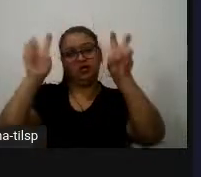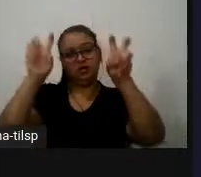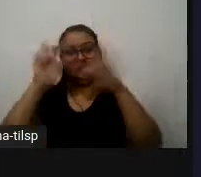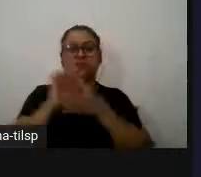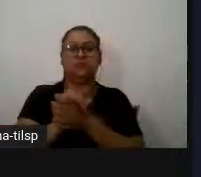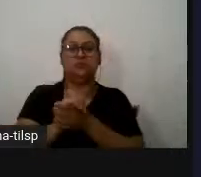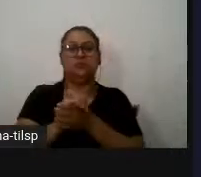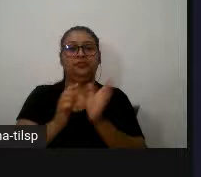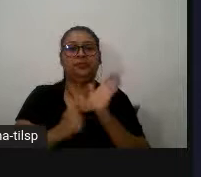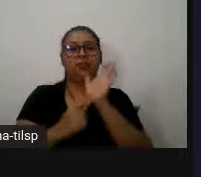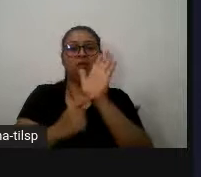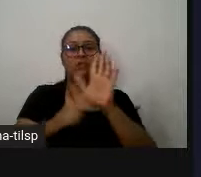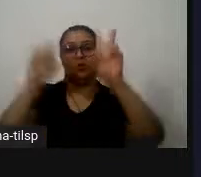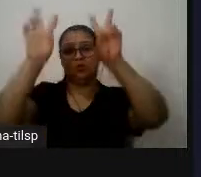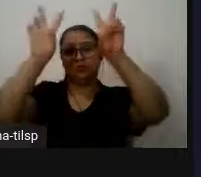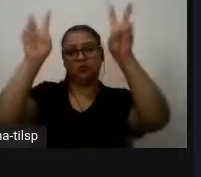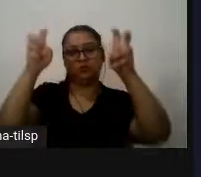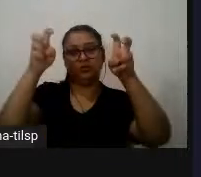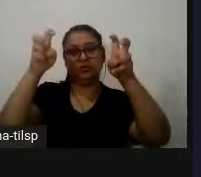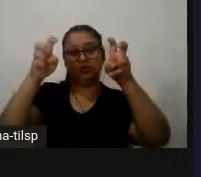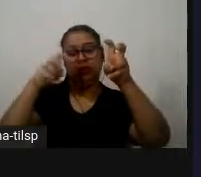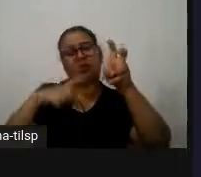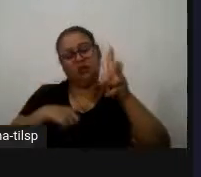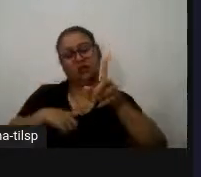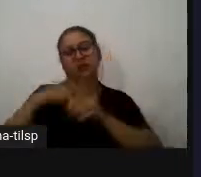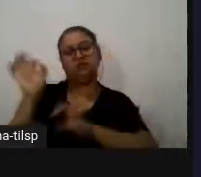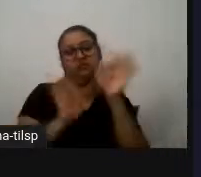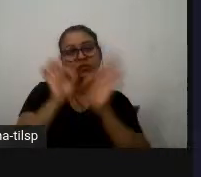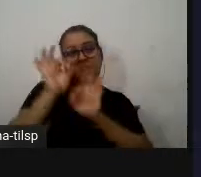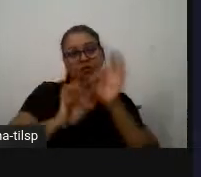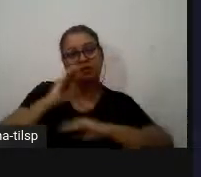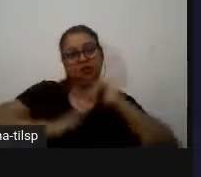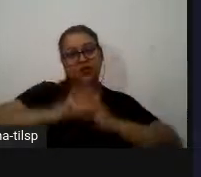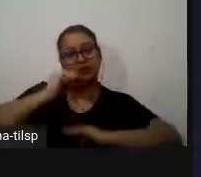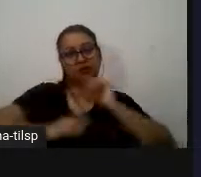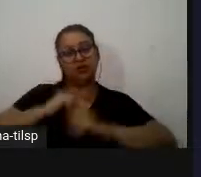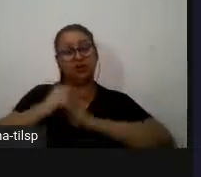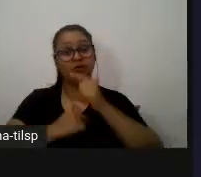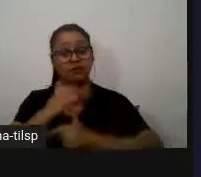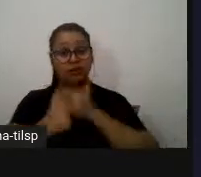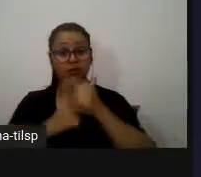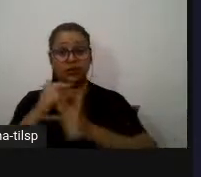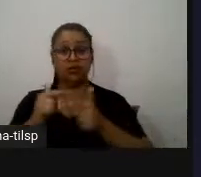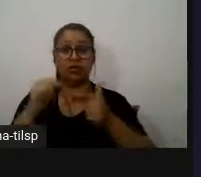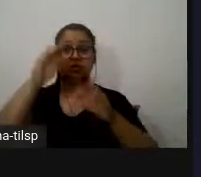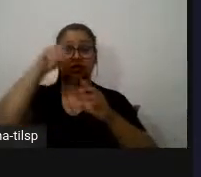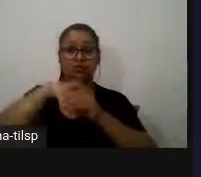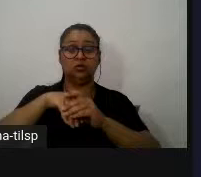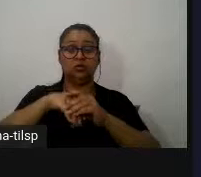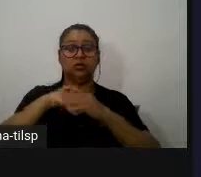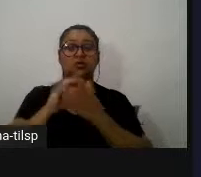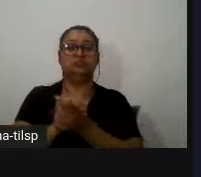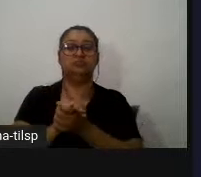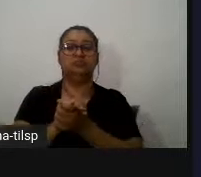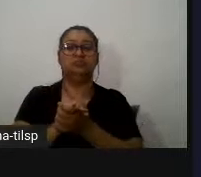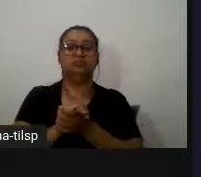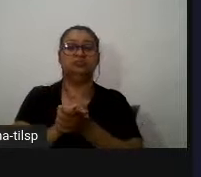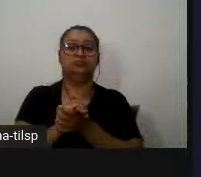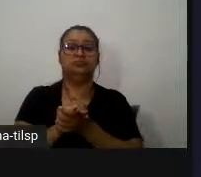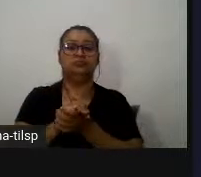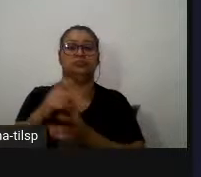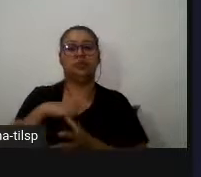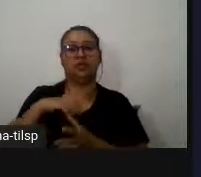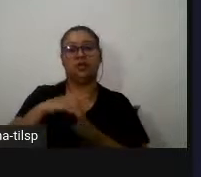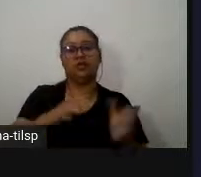que apresenta o tema que vai ser desenvolvido neste artigo temos num canto superior esquerdo